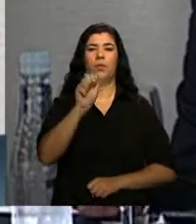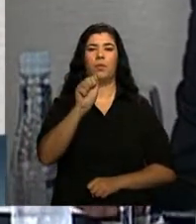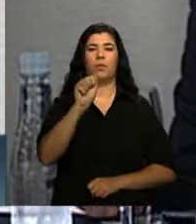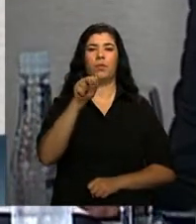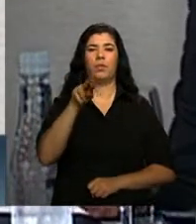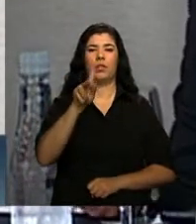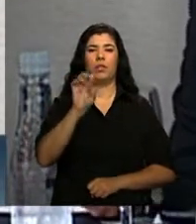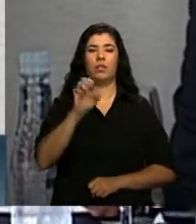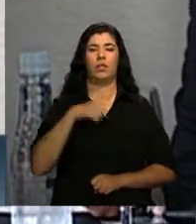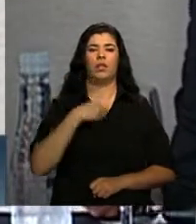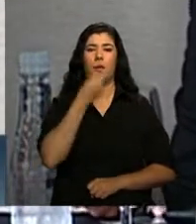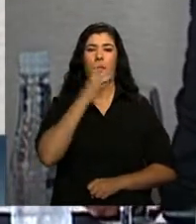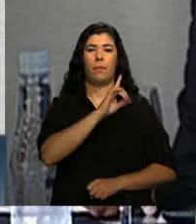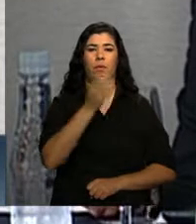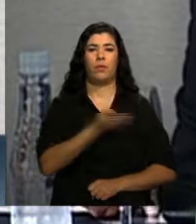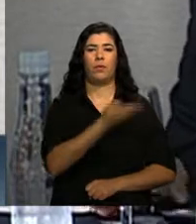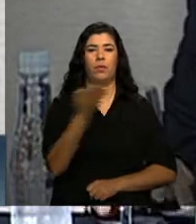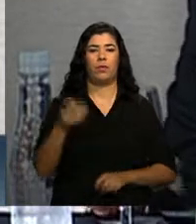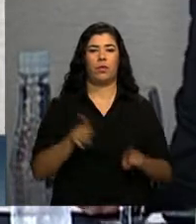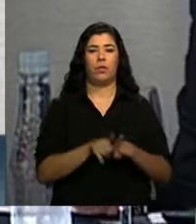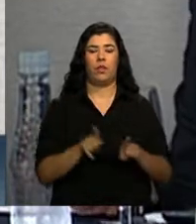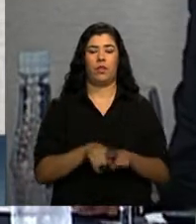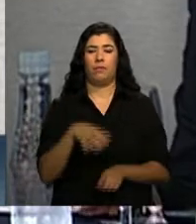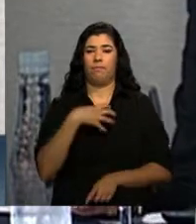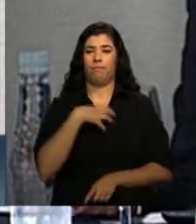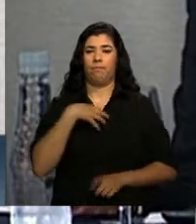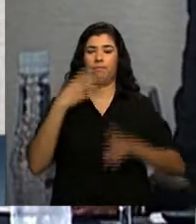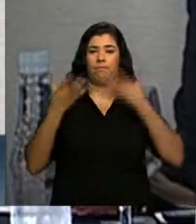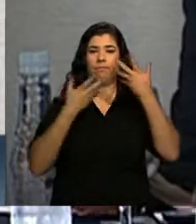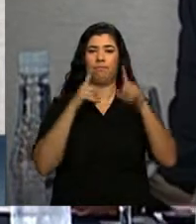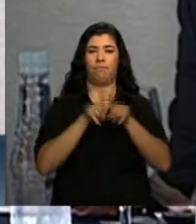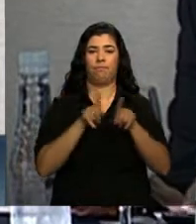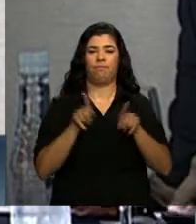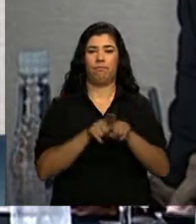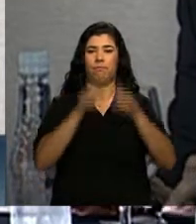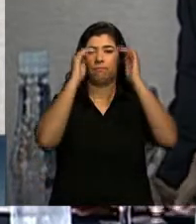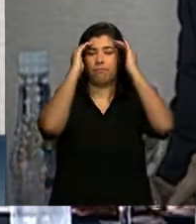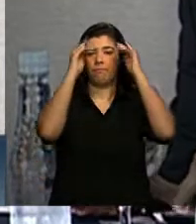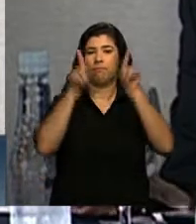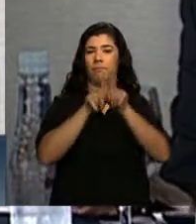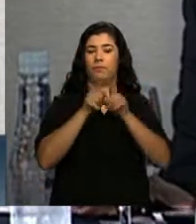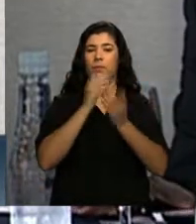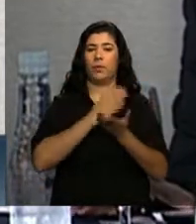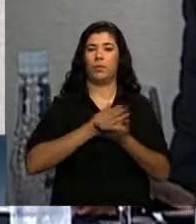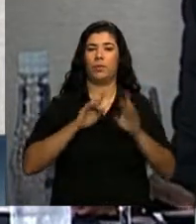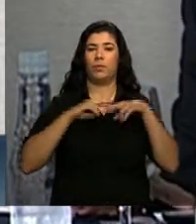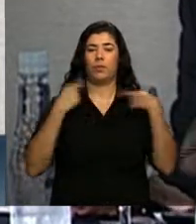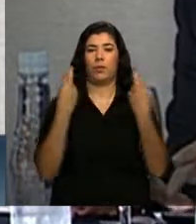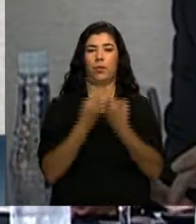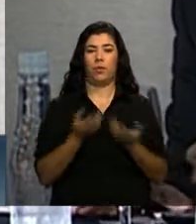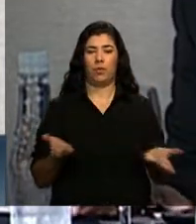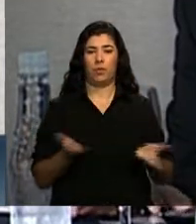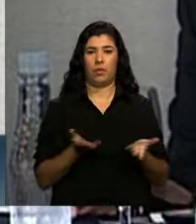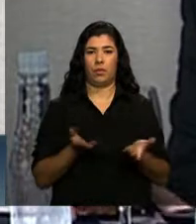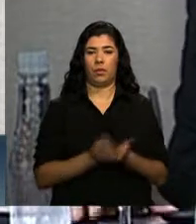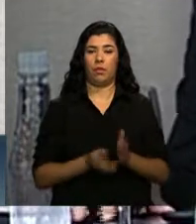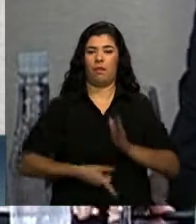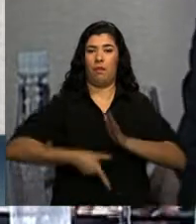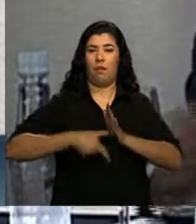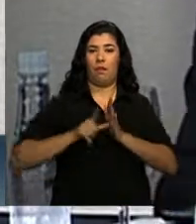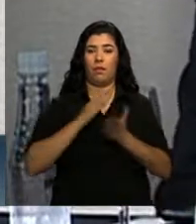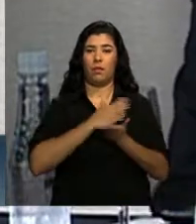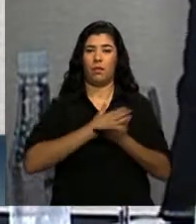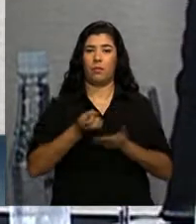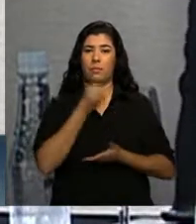bom dia a todos e a todas. Com muita alegria e muita honra que eu abro essa reunião, mas antes de dar